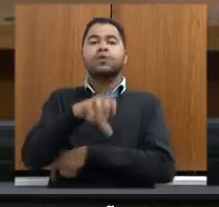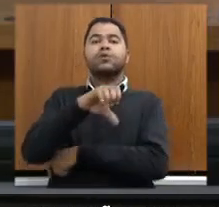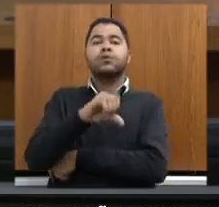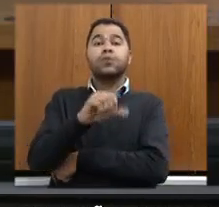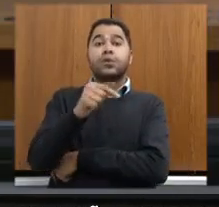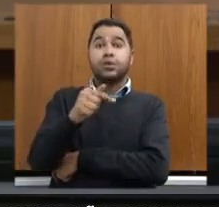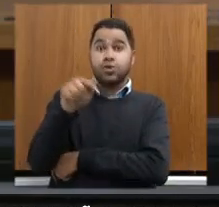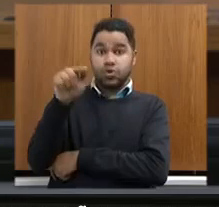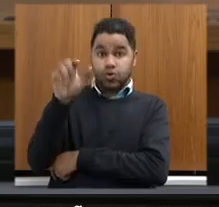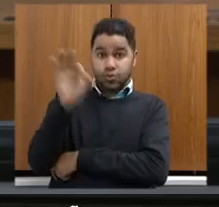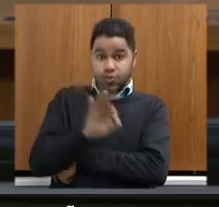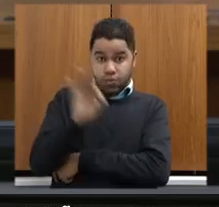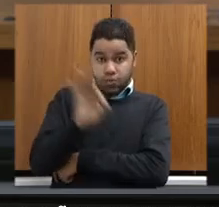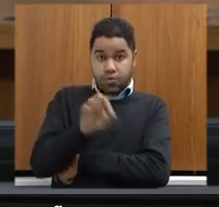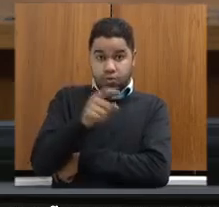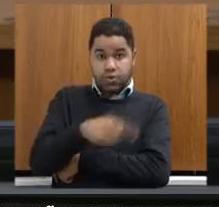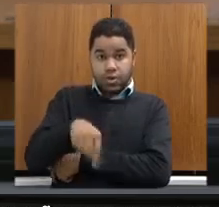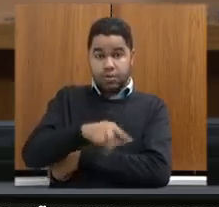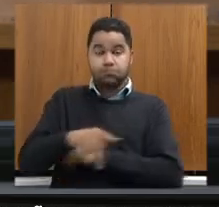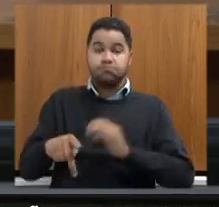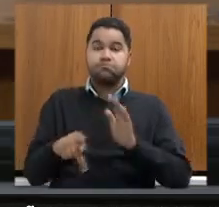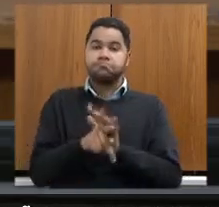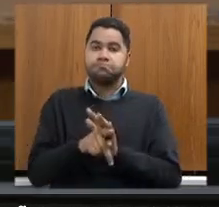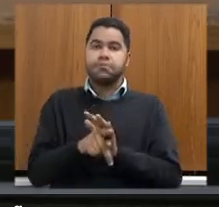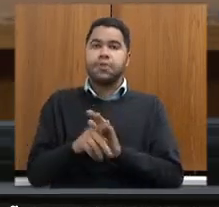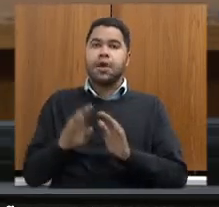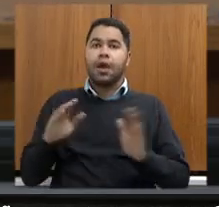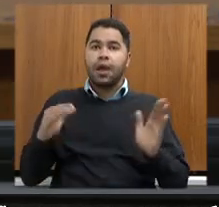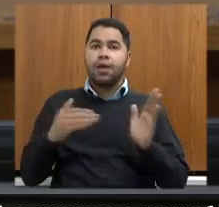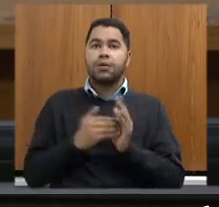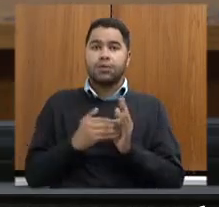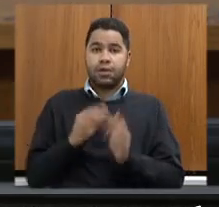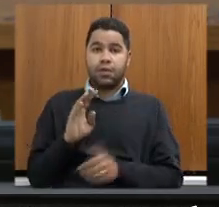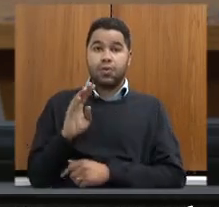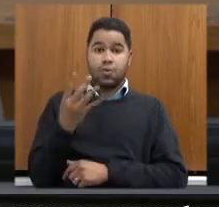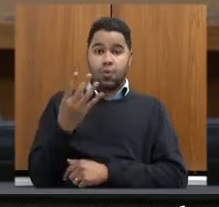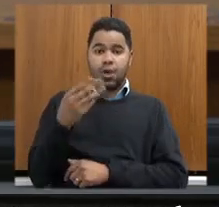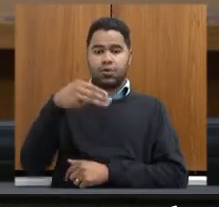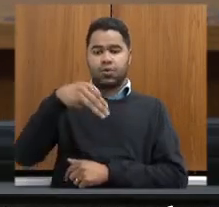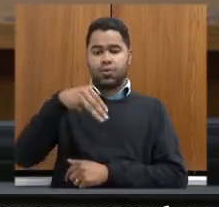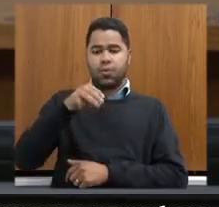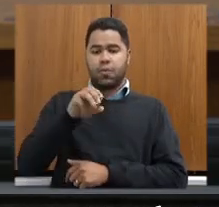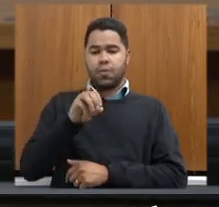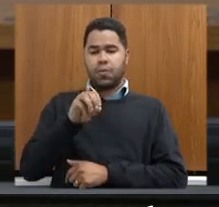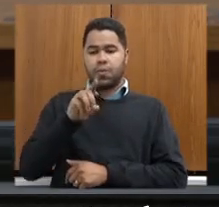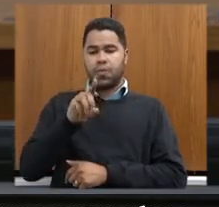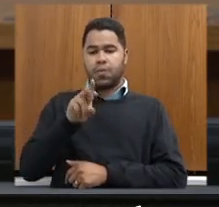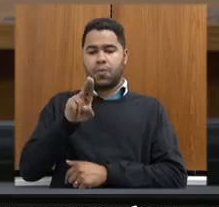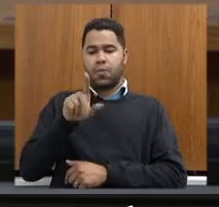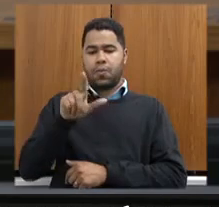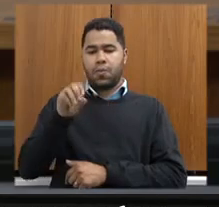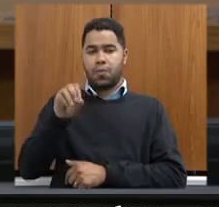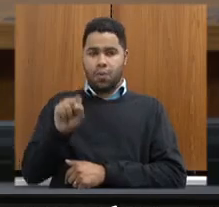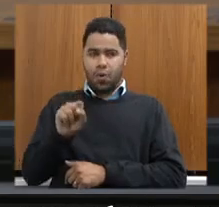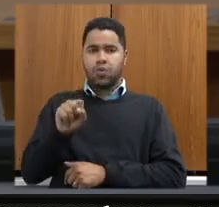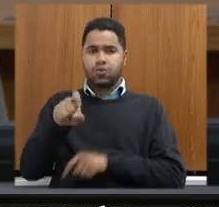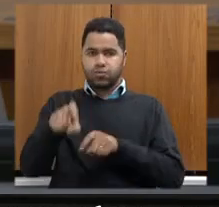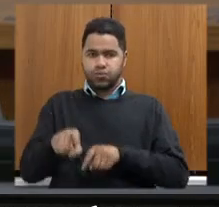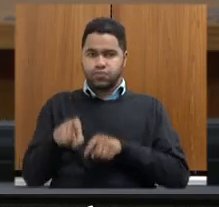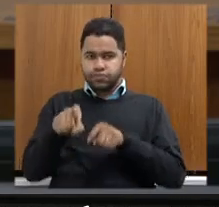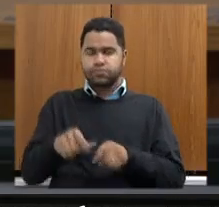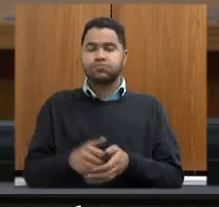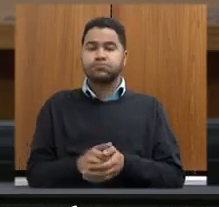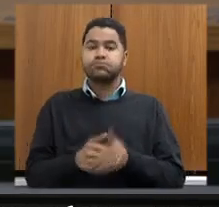% são propriedades até quatro módulos fiscais, ou seja, que se enquadram no regime produtores rurais e regime familiar,